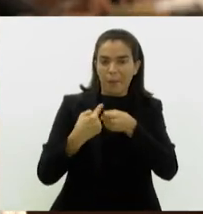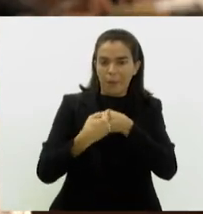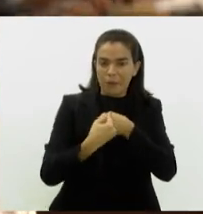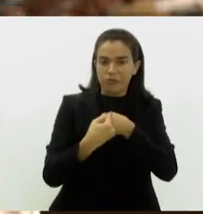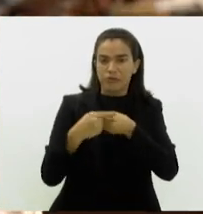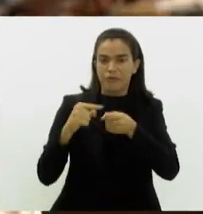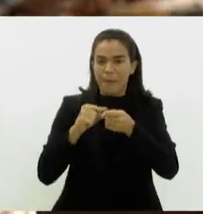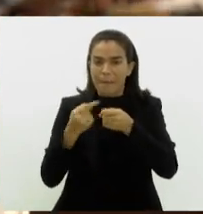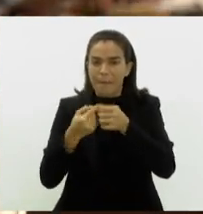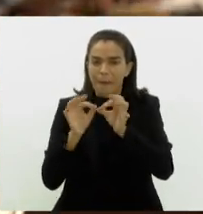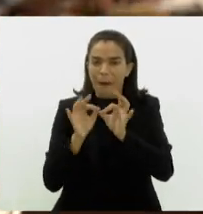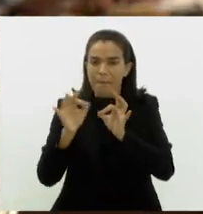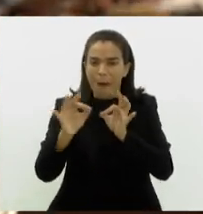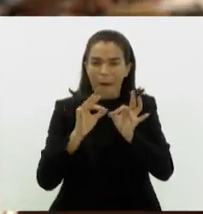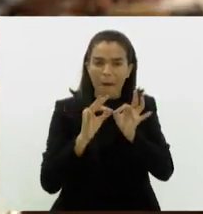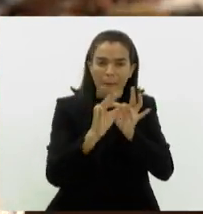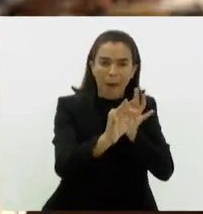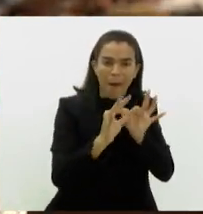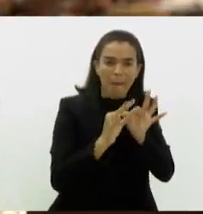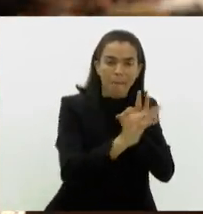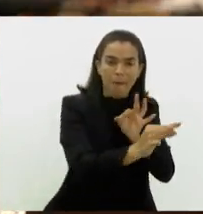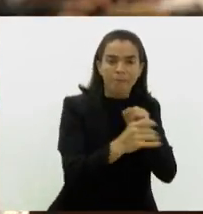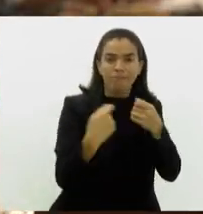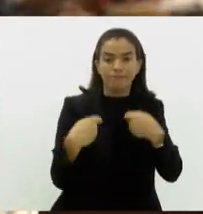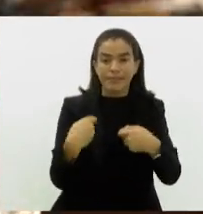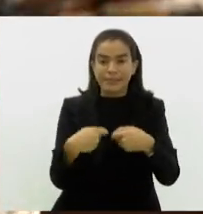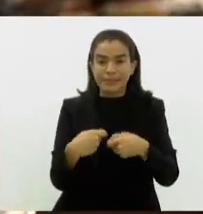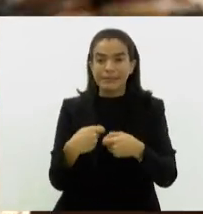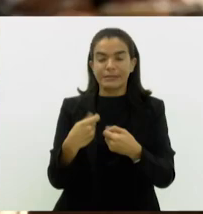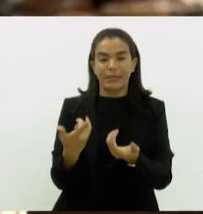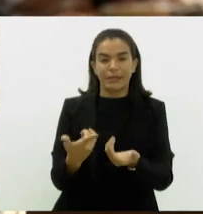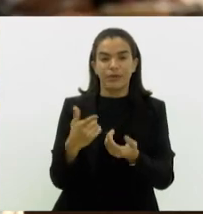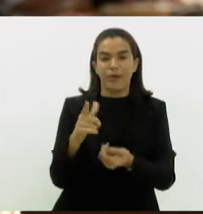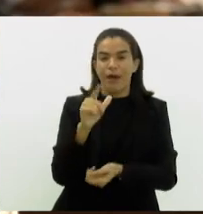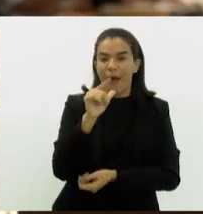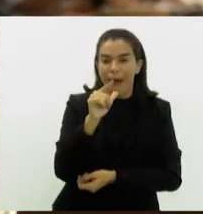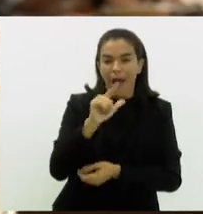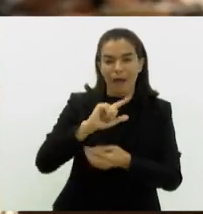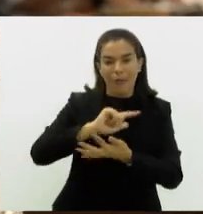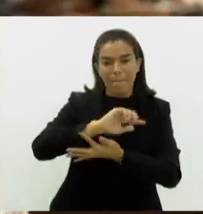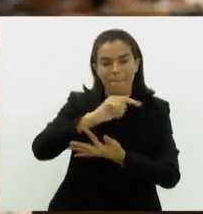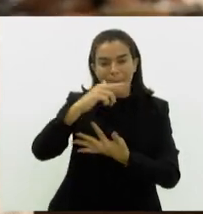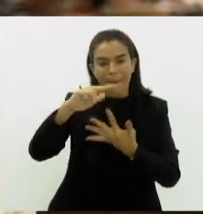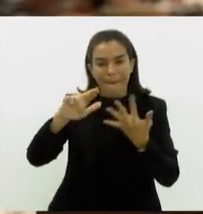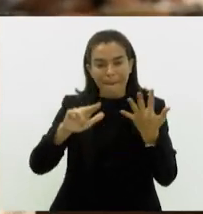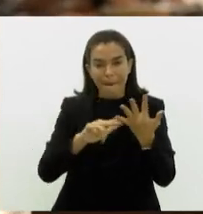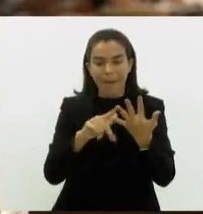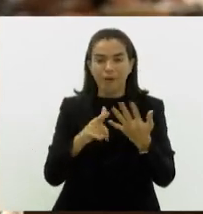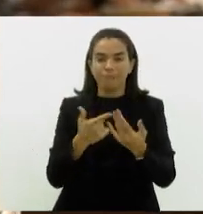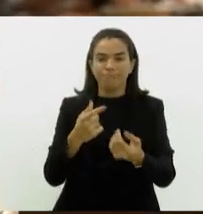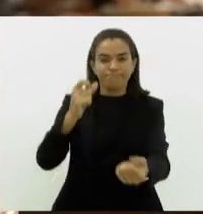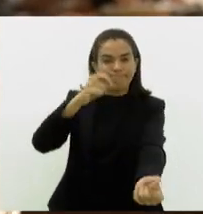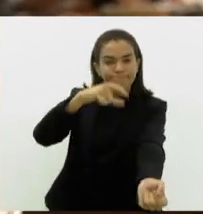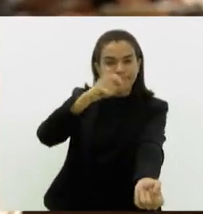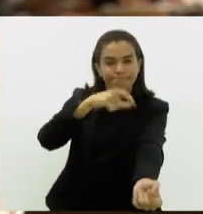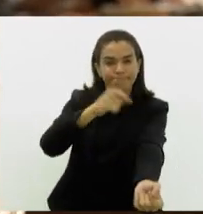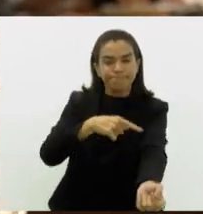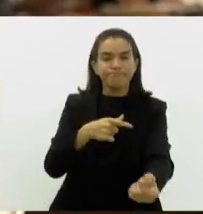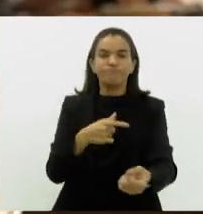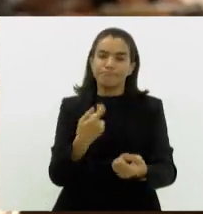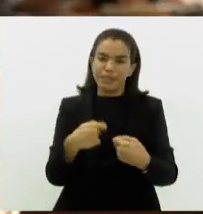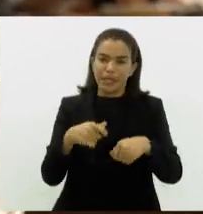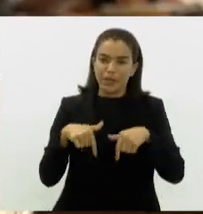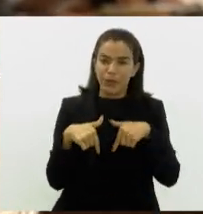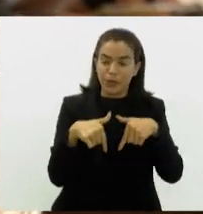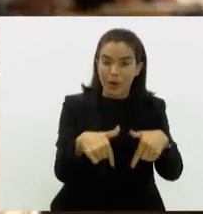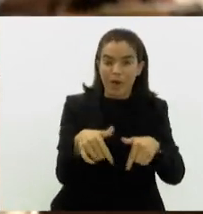estão no interior do Estado, precisando de muito kit de hidratação para prevenção, que a gente precisa atuar exatamente nessa linha,